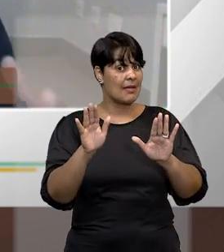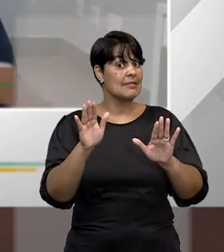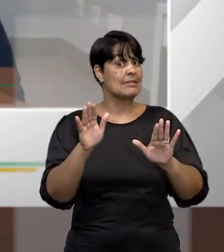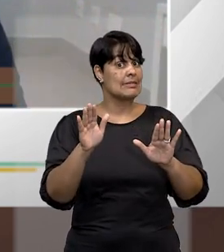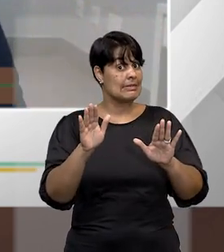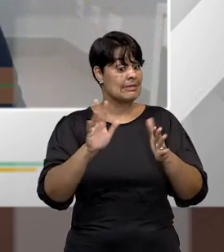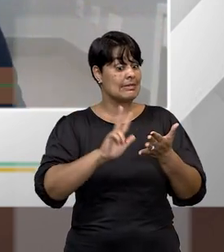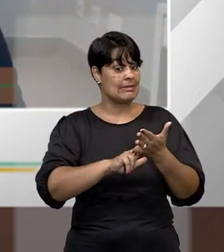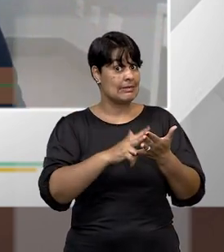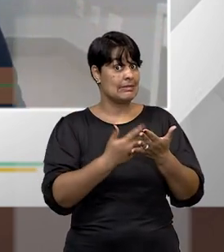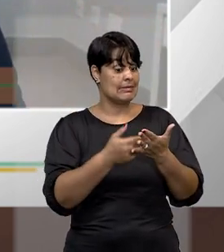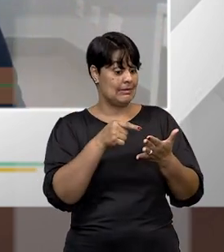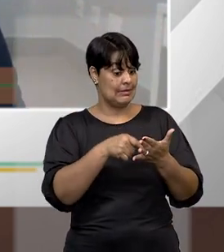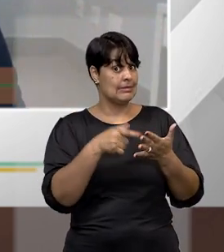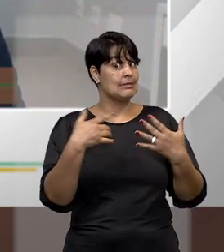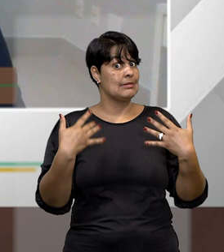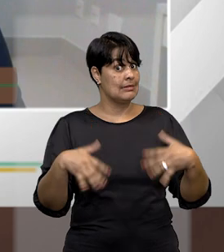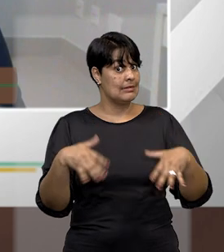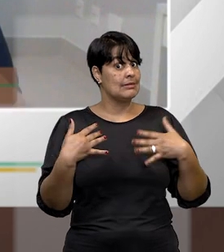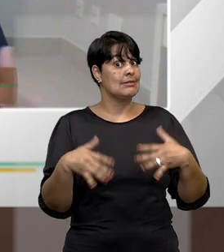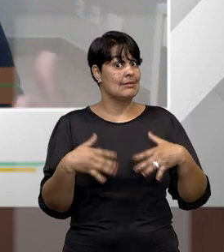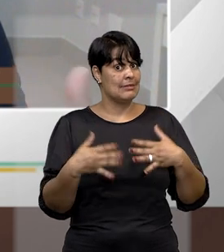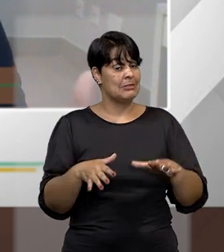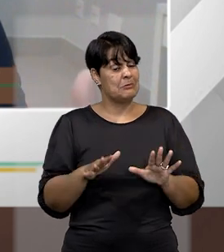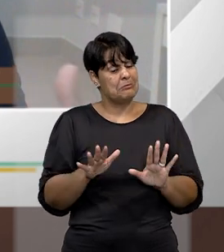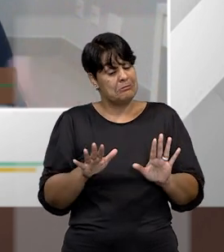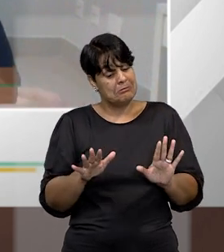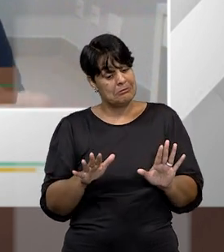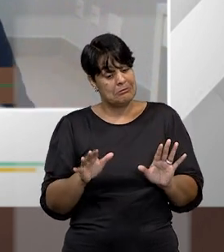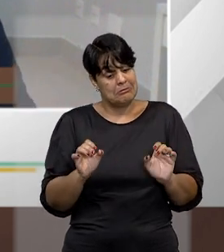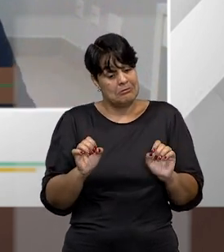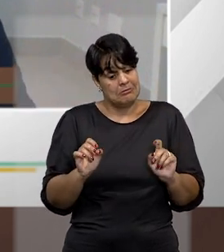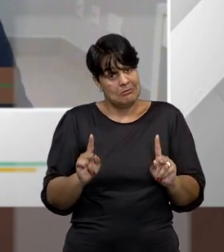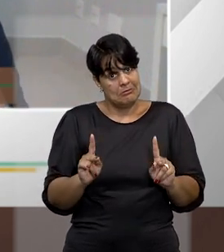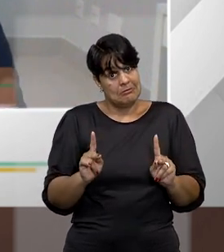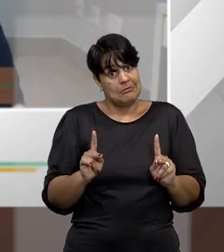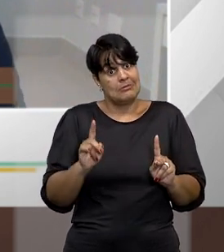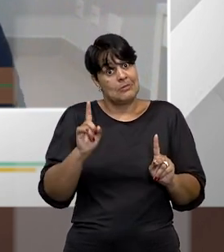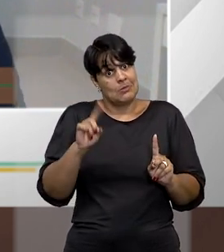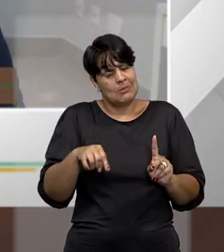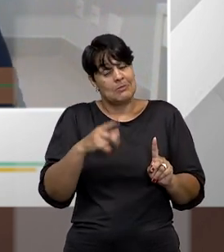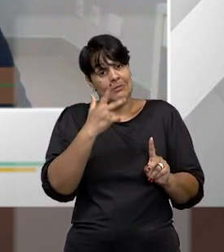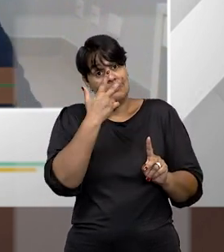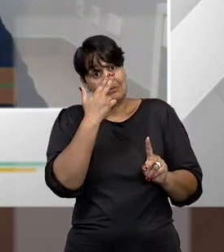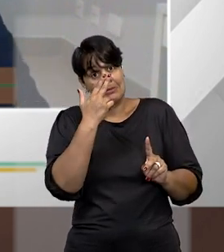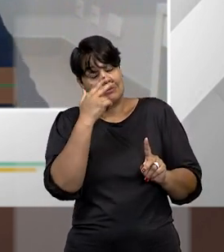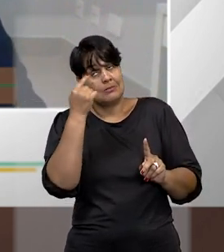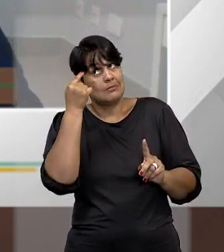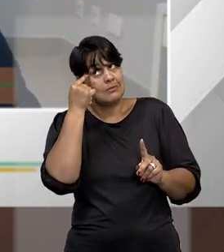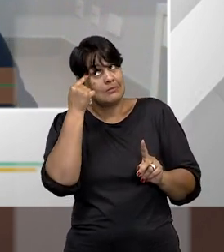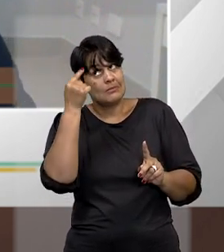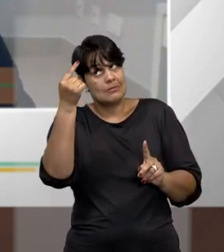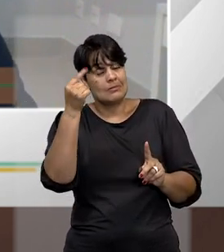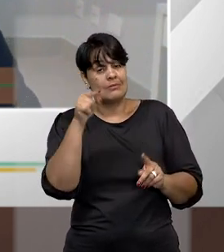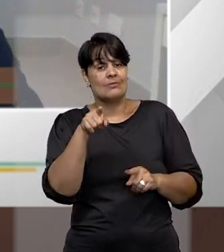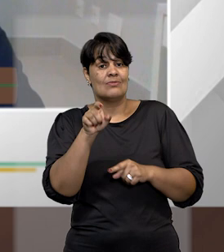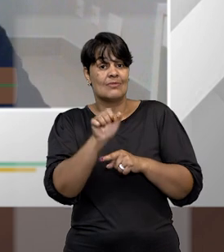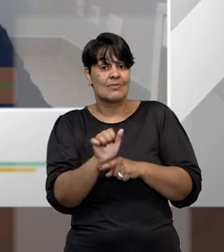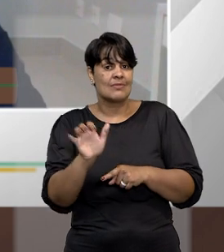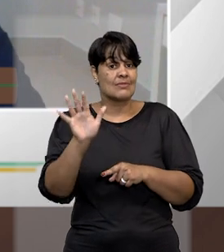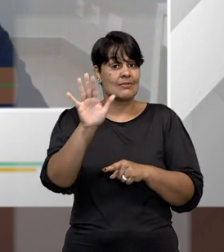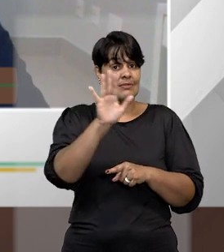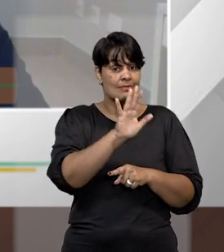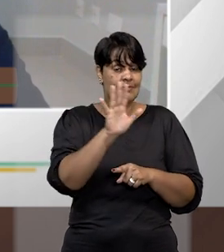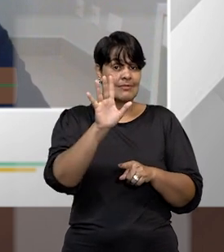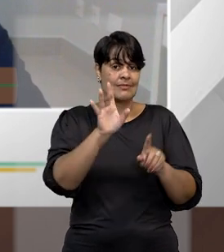parece que é mais condizente com a ideia de que o Estado democrático de direito, embora ele também interesse para todos os